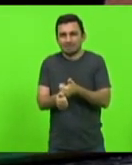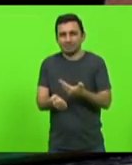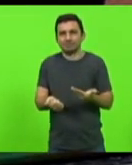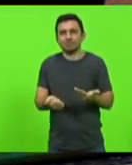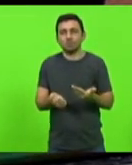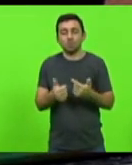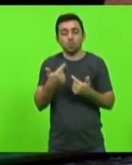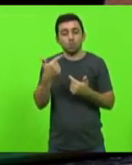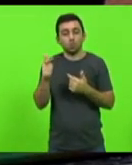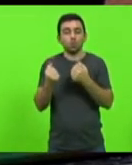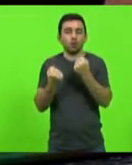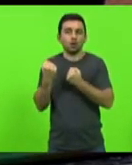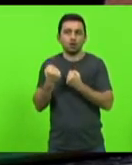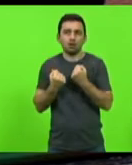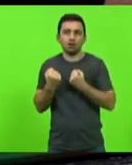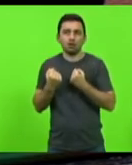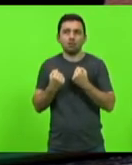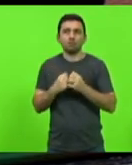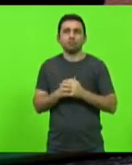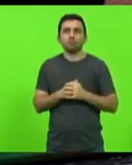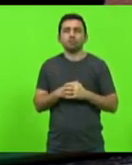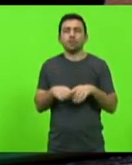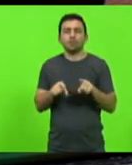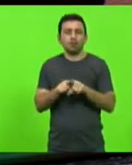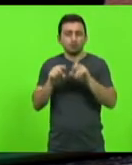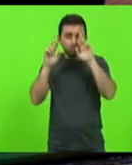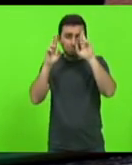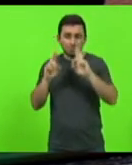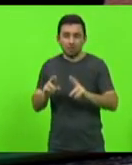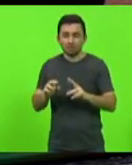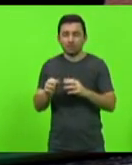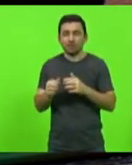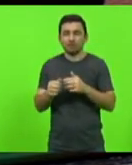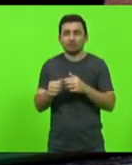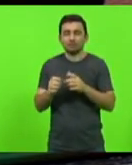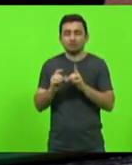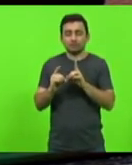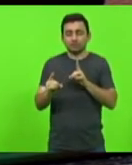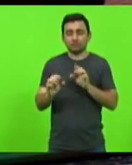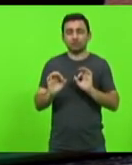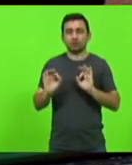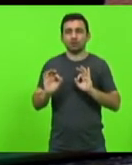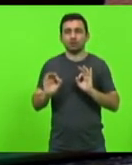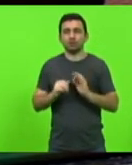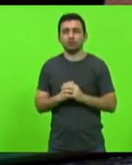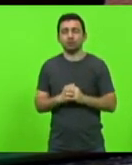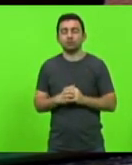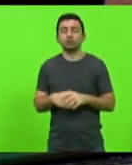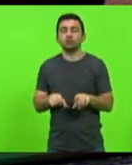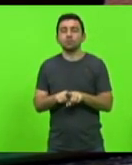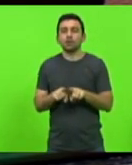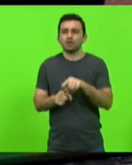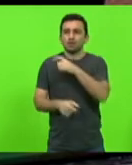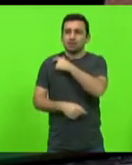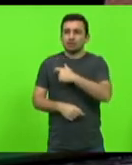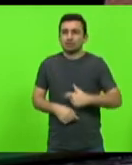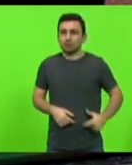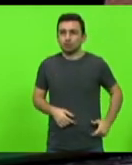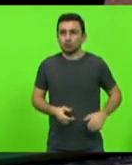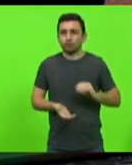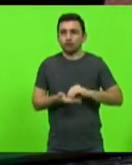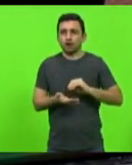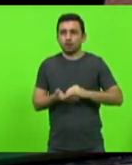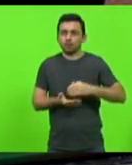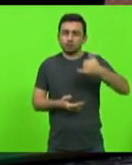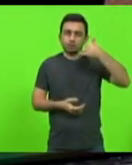outro veículo também não respeitando a distância, não uso do cinto de segurança, uso de celular